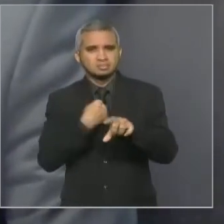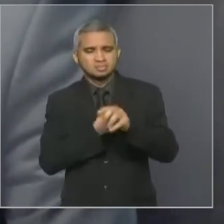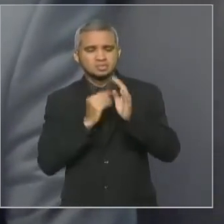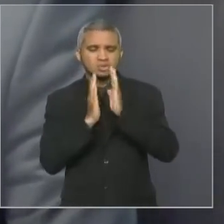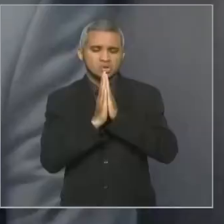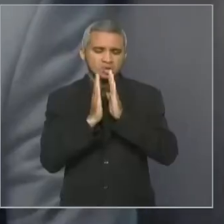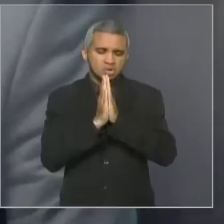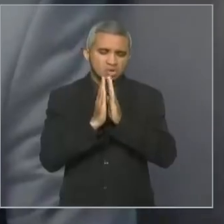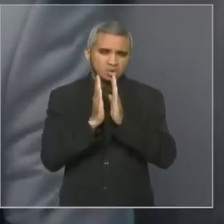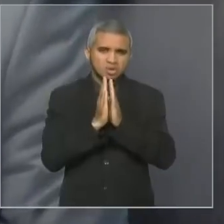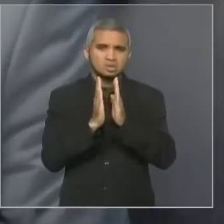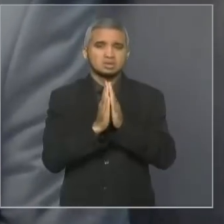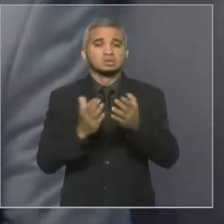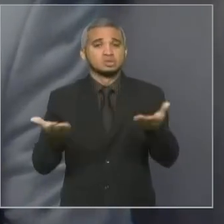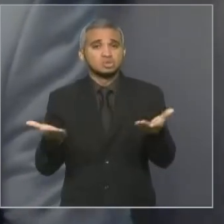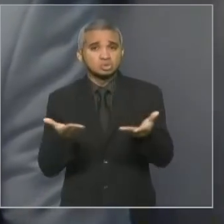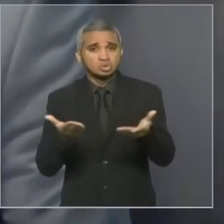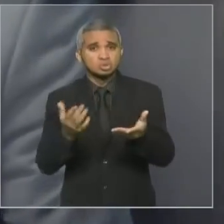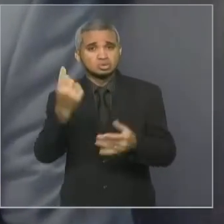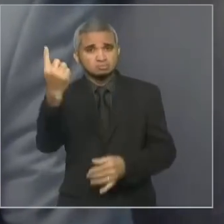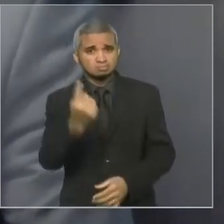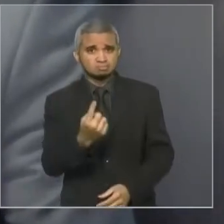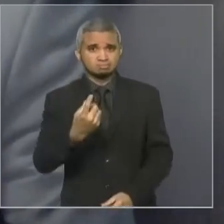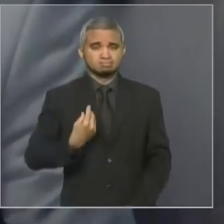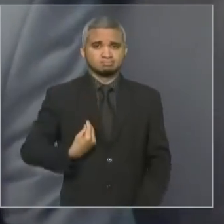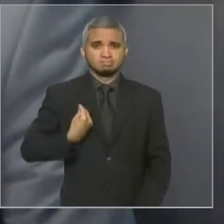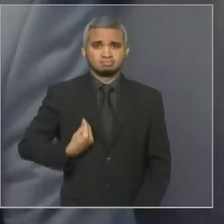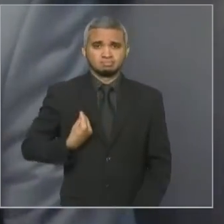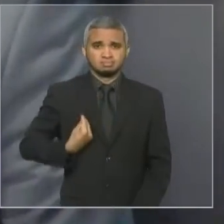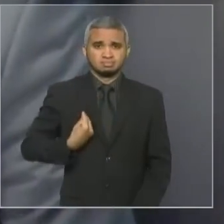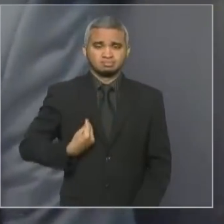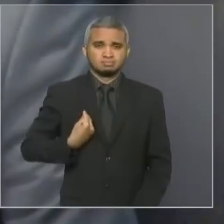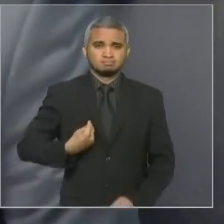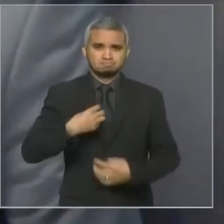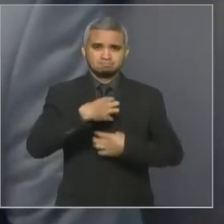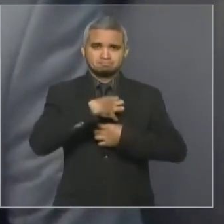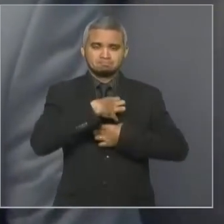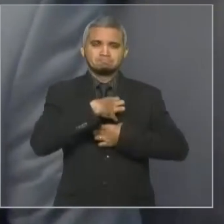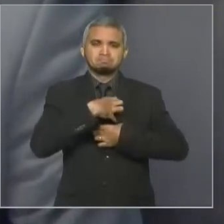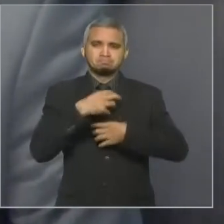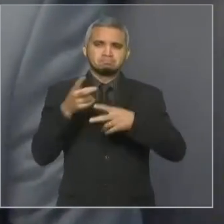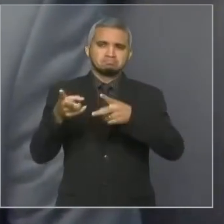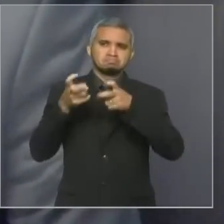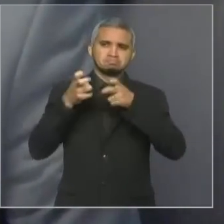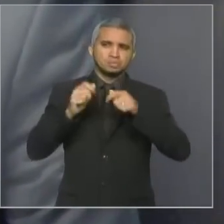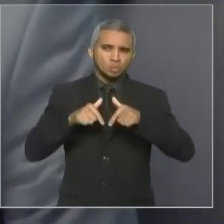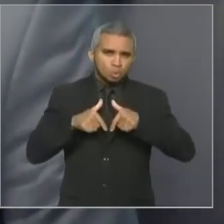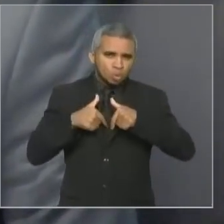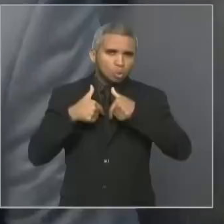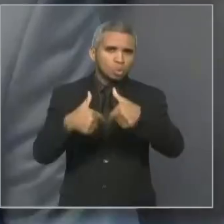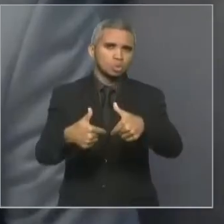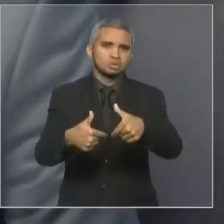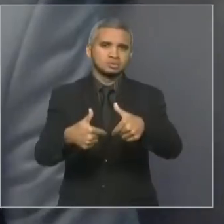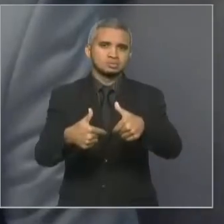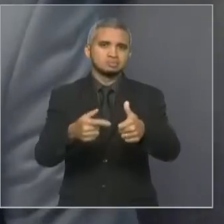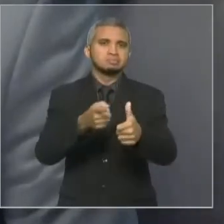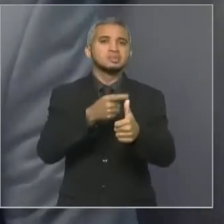e hoje a presença dela traz um sentido muito forte de uma luta. Primeiro, a luta pela vida.